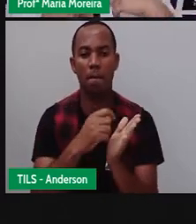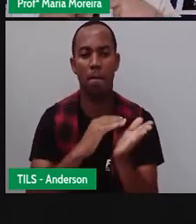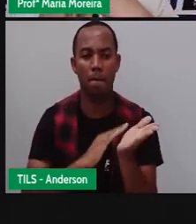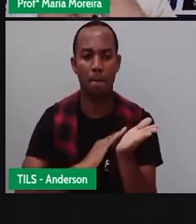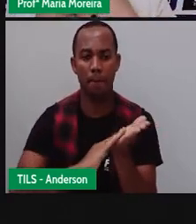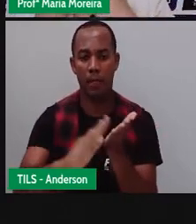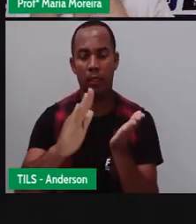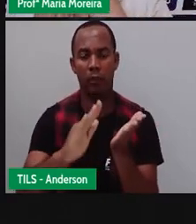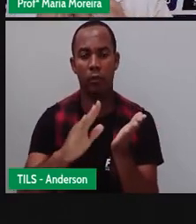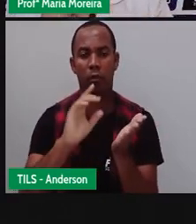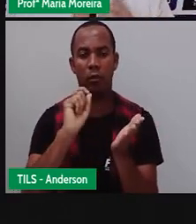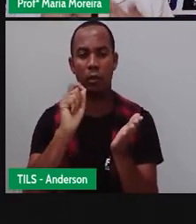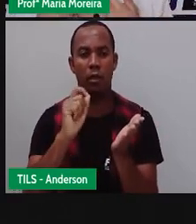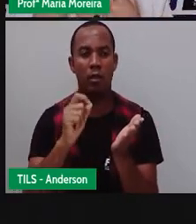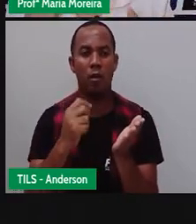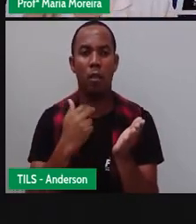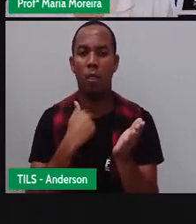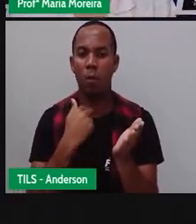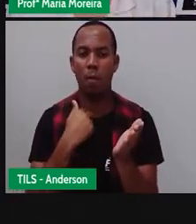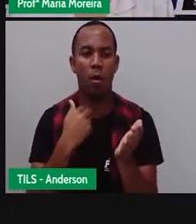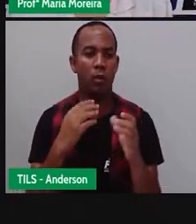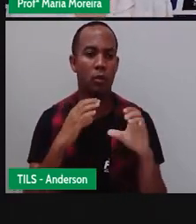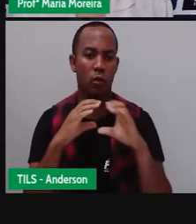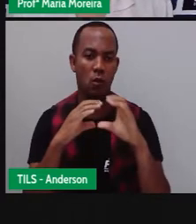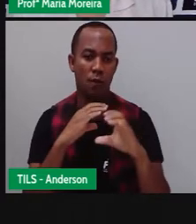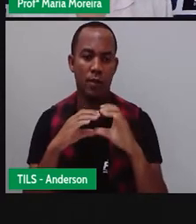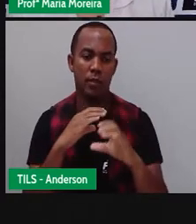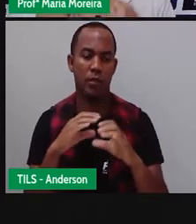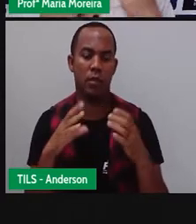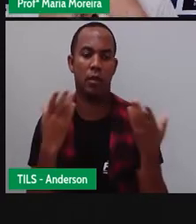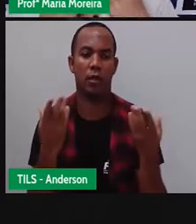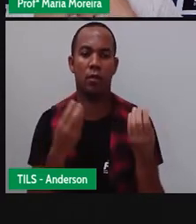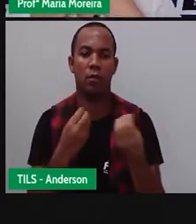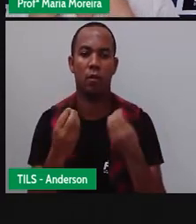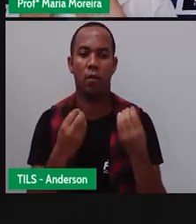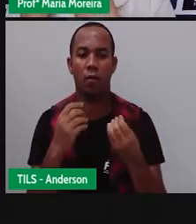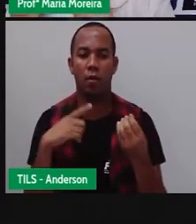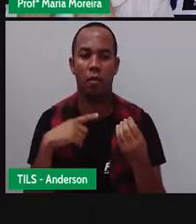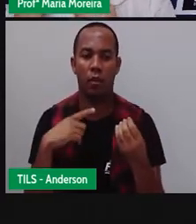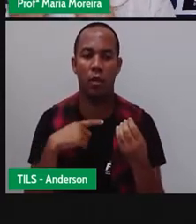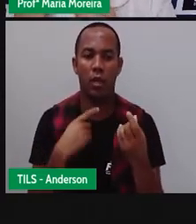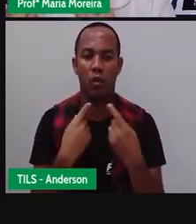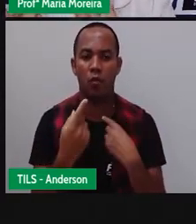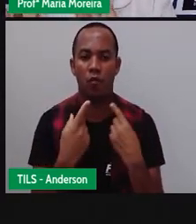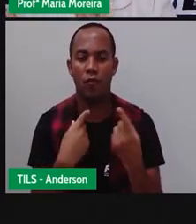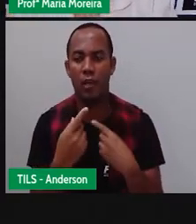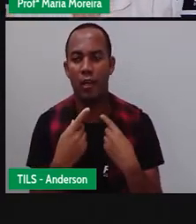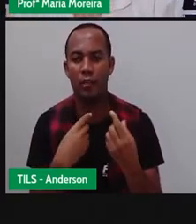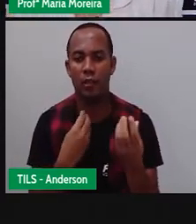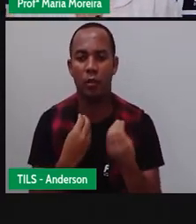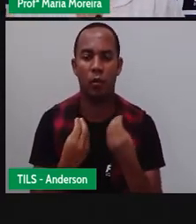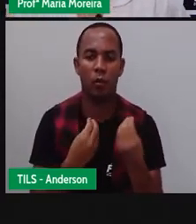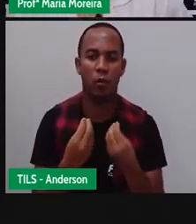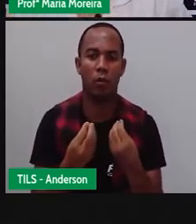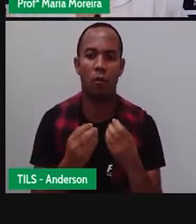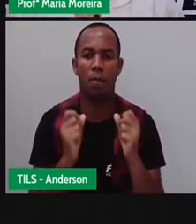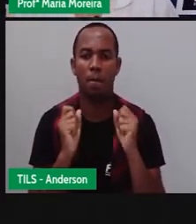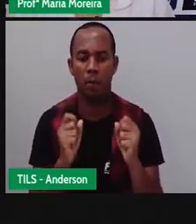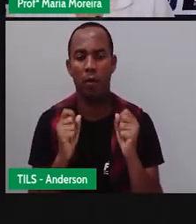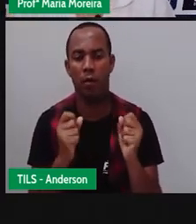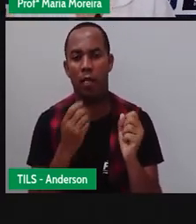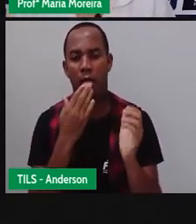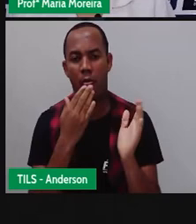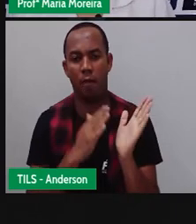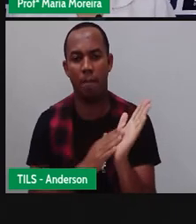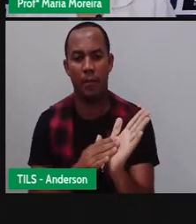porque naquele momento eu não posso, o quê? Conversar de fato com ele, eu não posso ter uma conversa, ó, direta. Então, eu passo um bilhete pra que ele